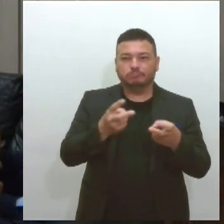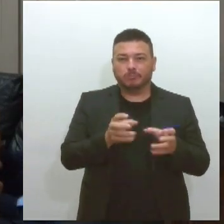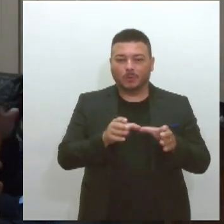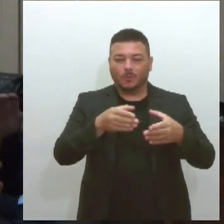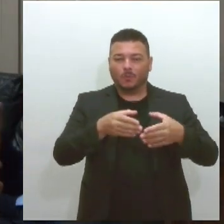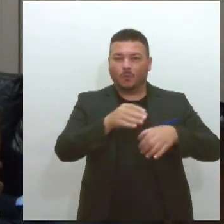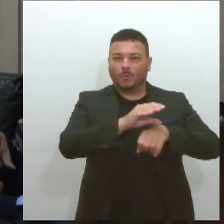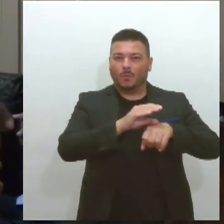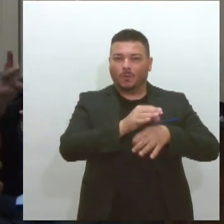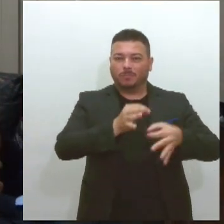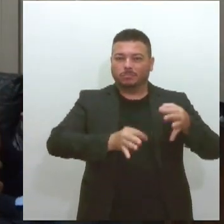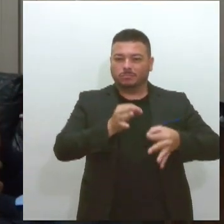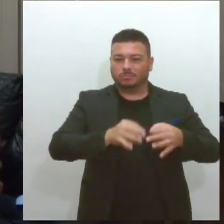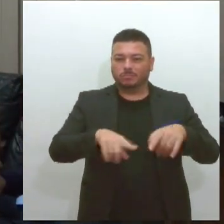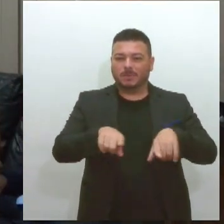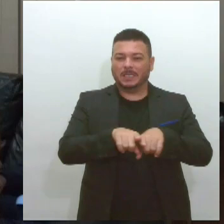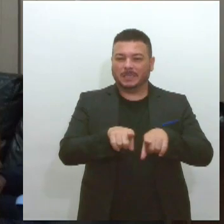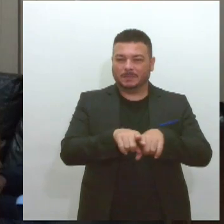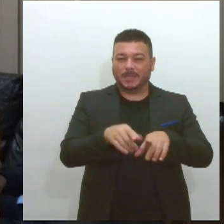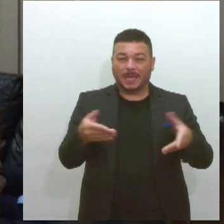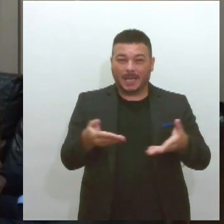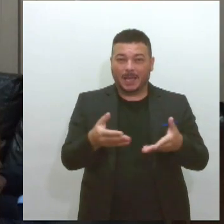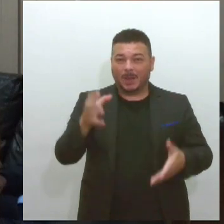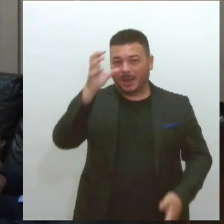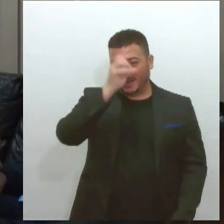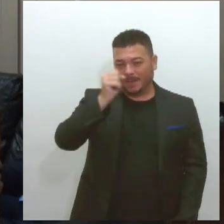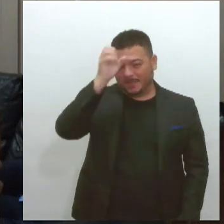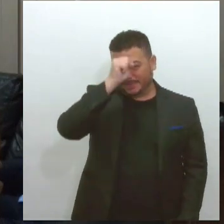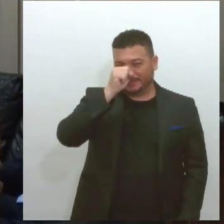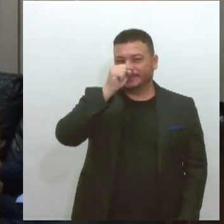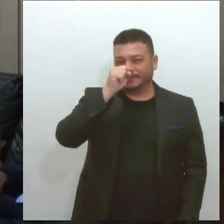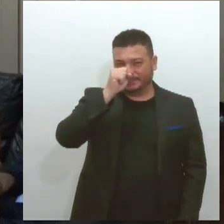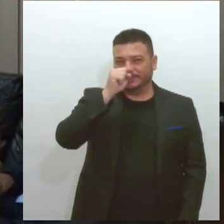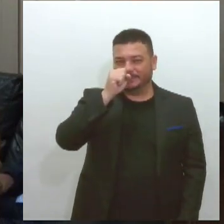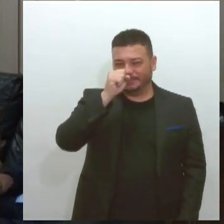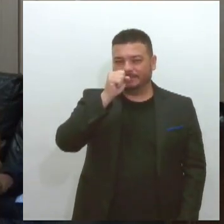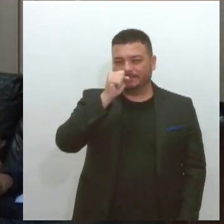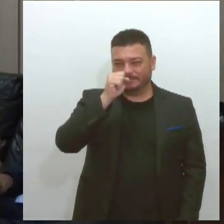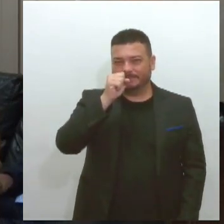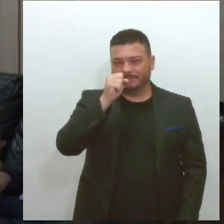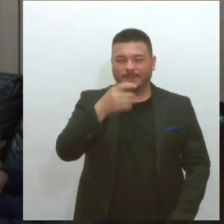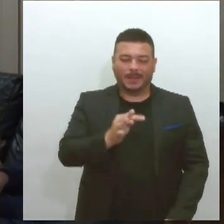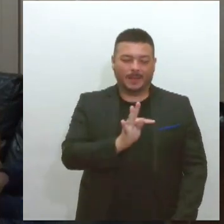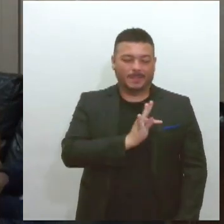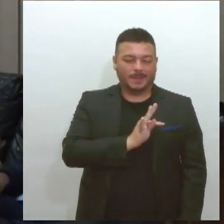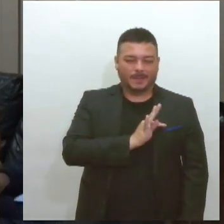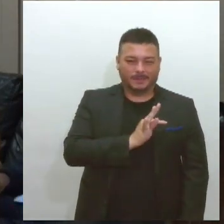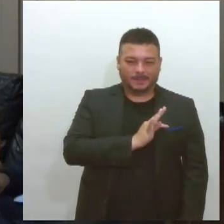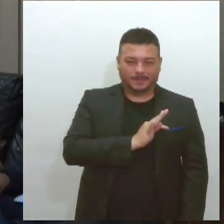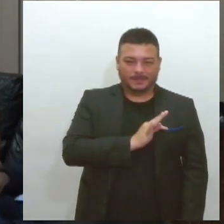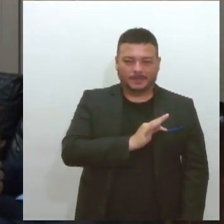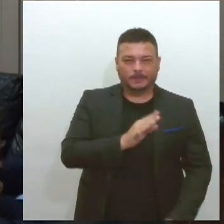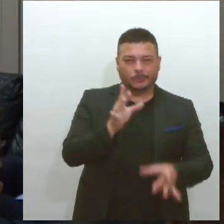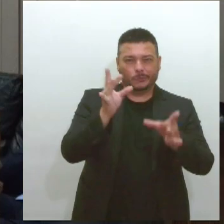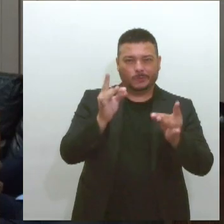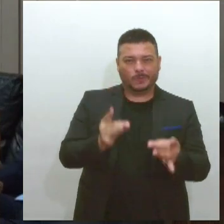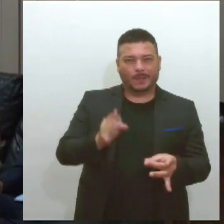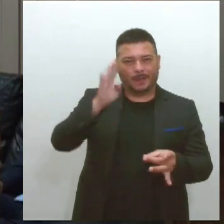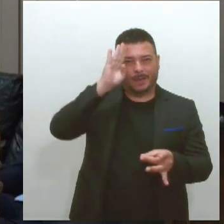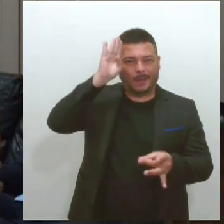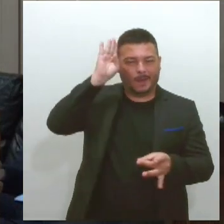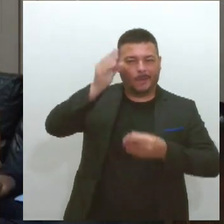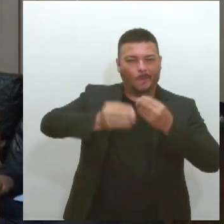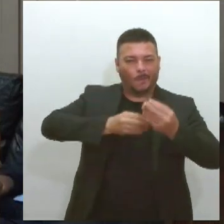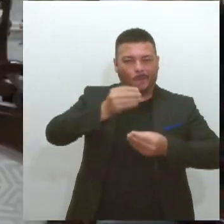vieram também agora aprender de uma maneira mais técnica, com os detalhes acadêmicos de como se processam todas